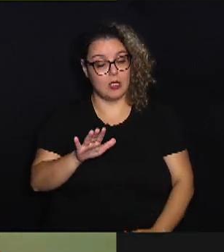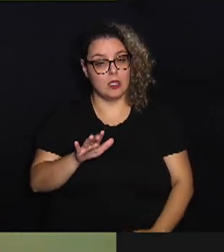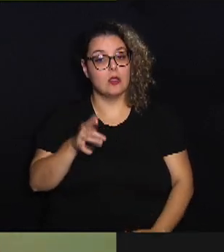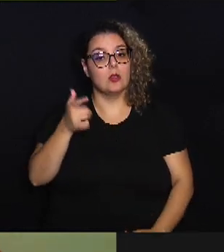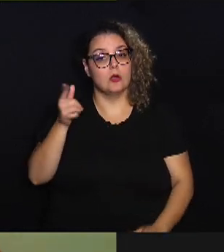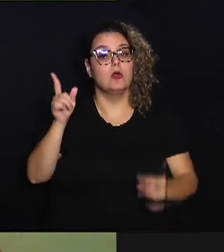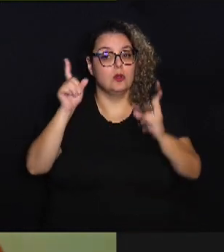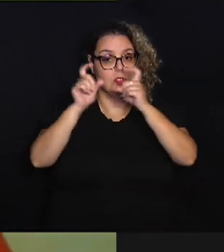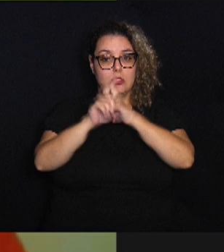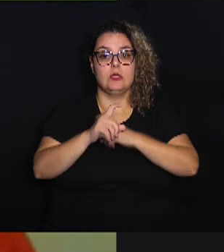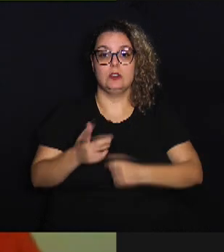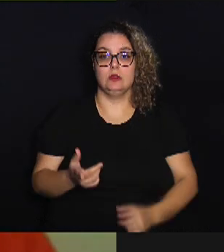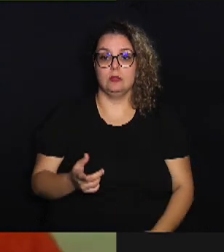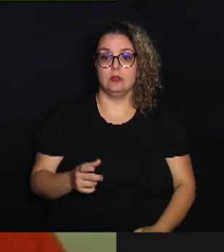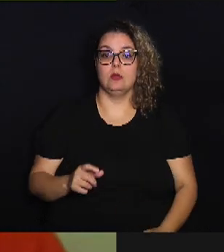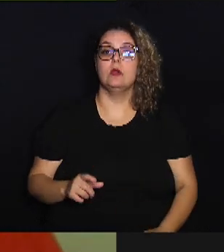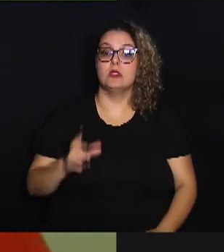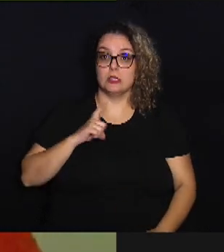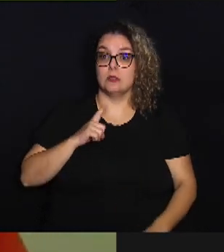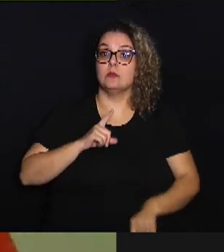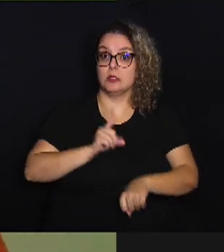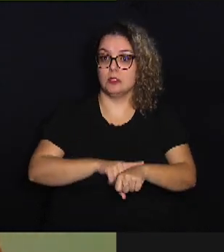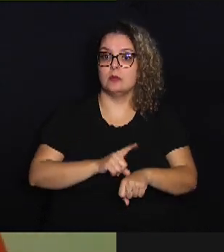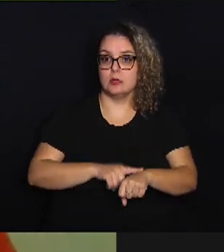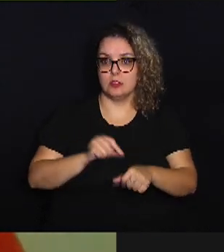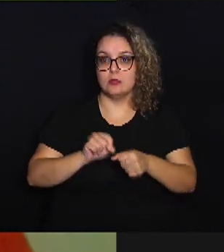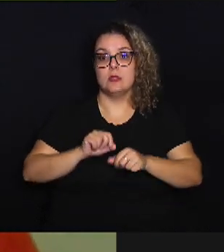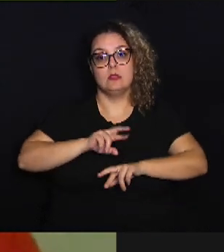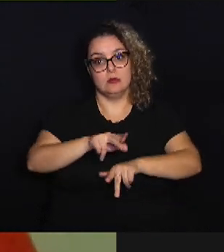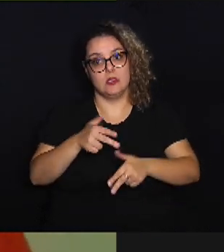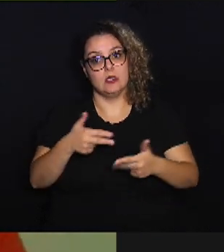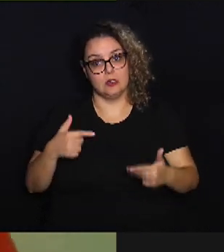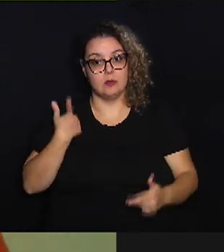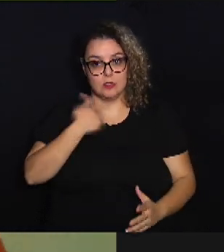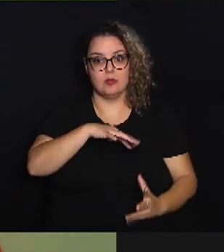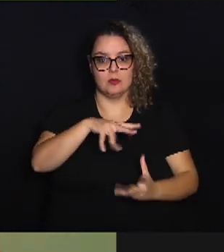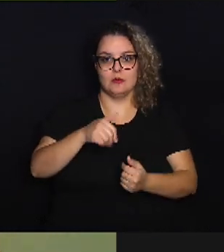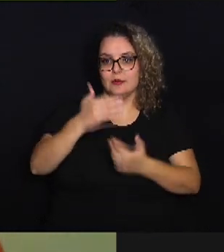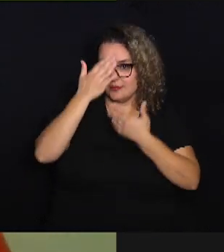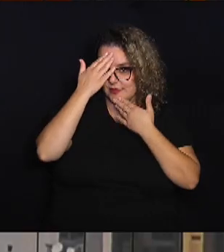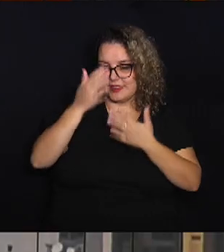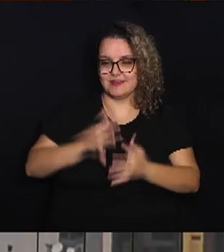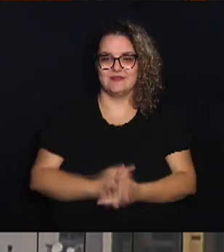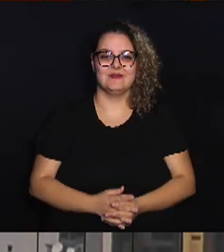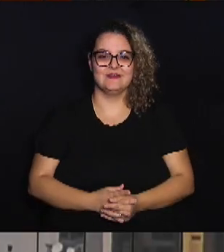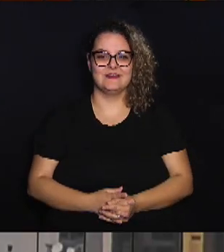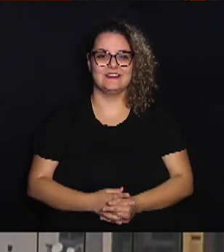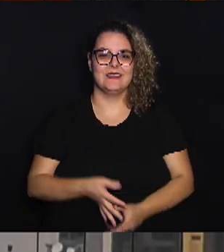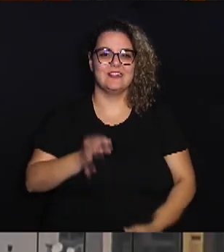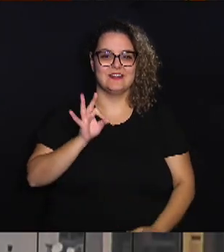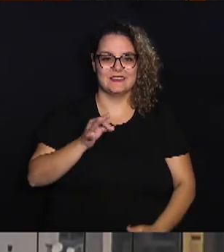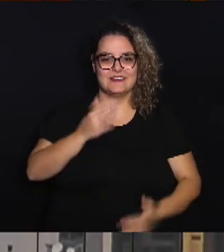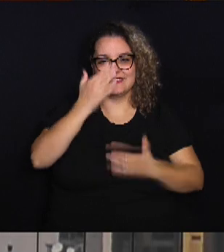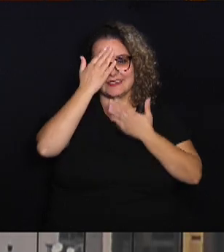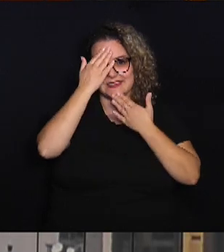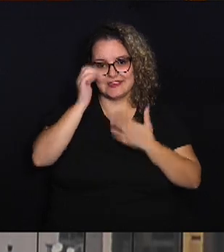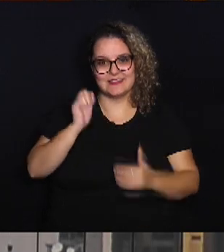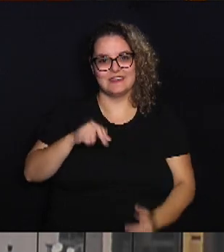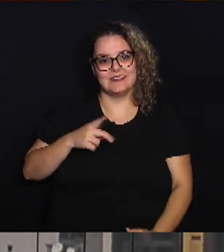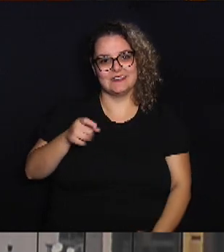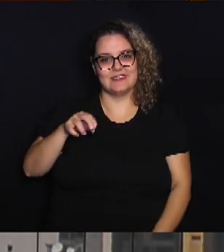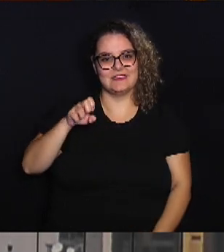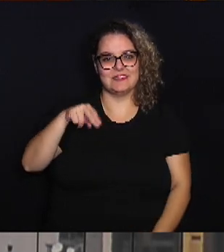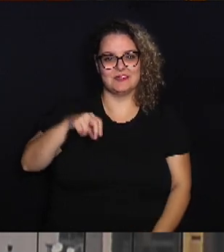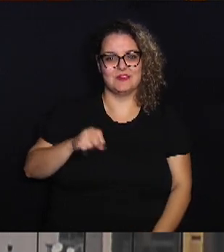dificuldades, ainda temos tempo de fazer muita coisa pelo nosso planeta. Muito obrigado. Com certeza. Muito obrigada mais uma